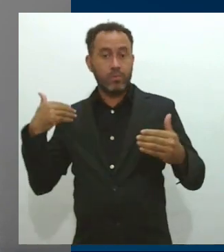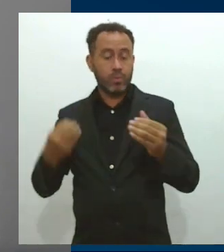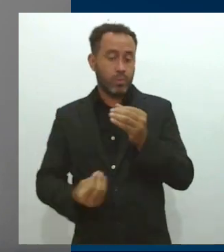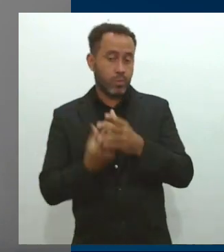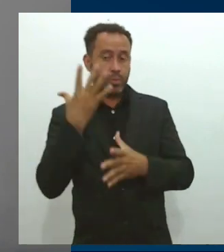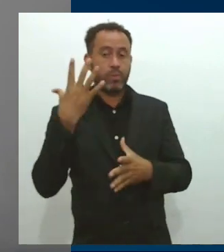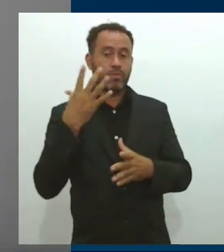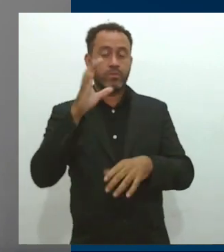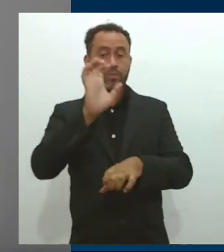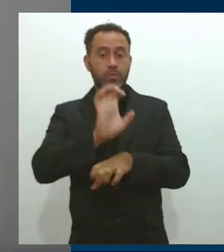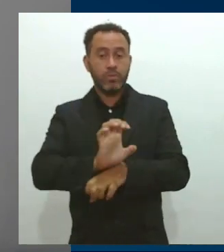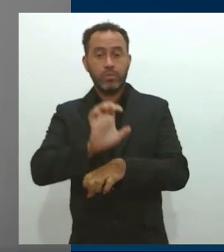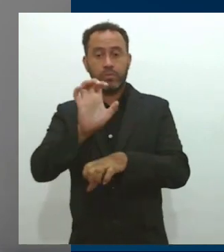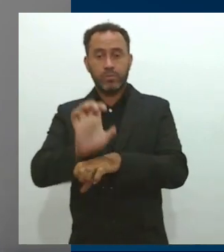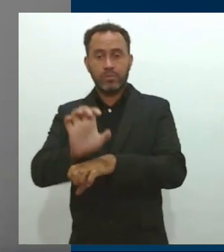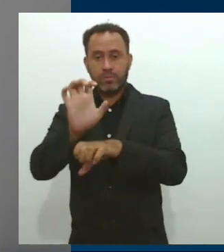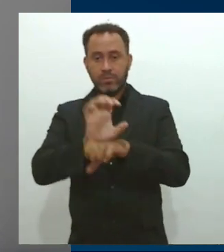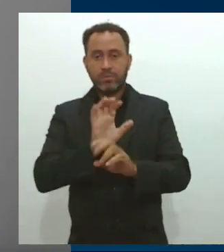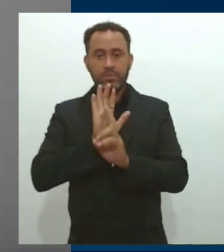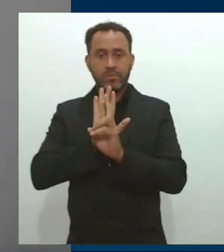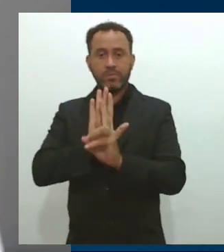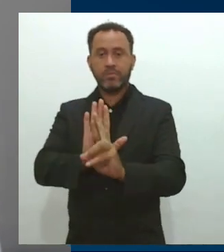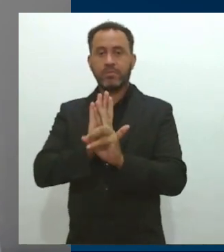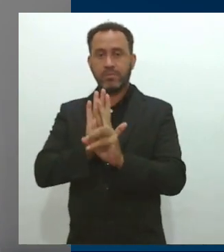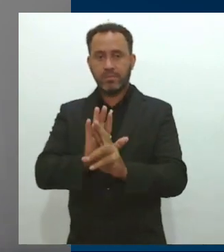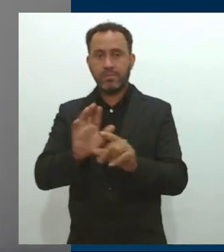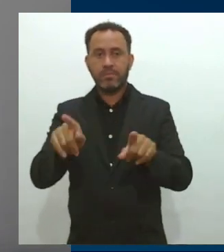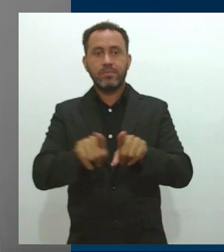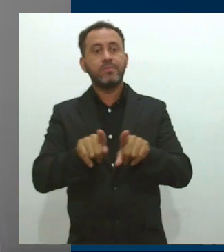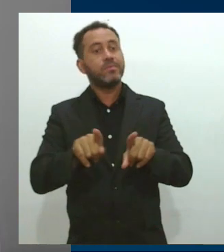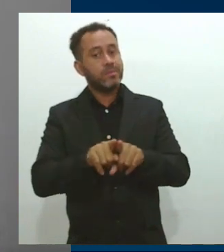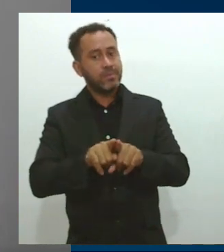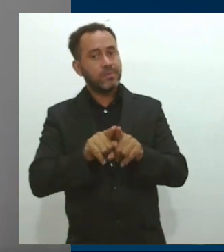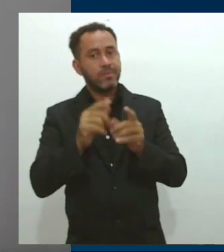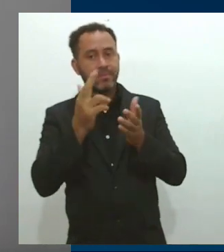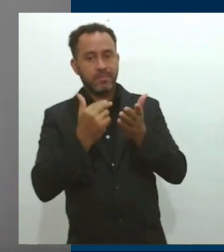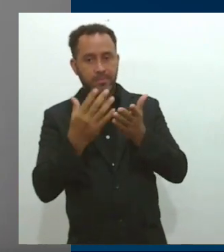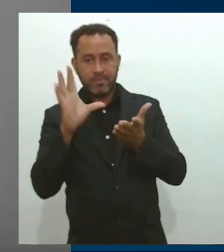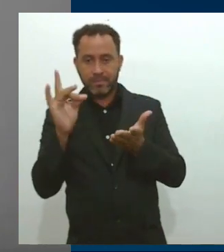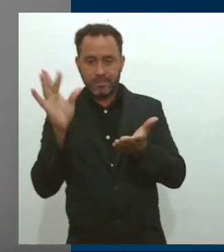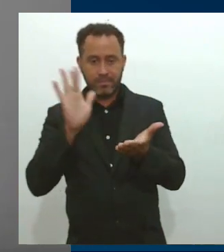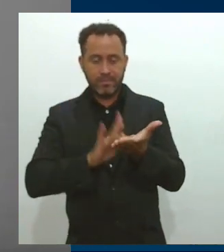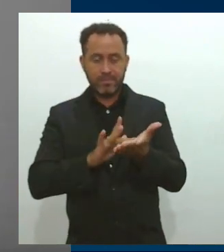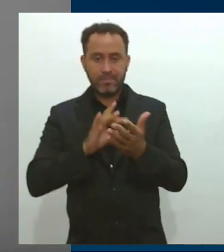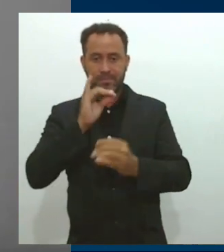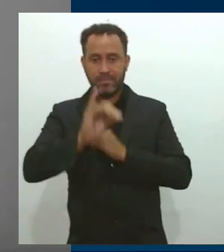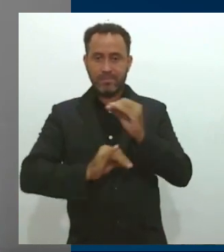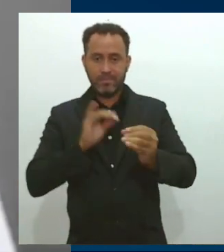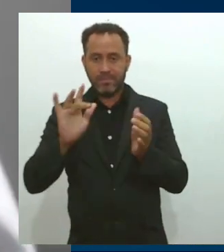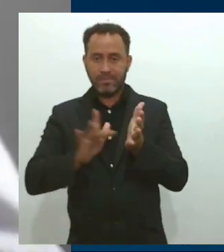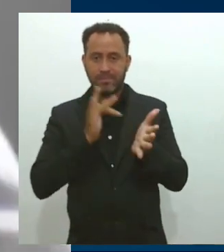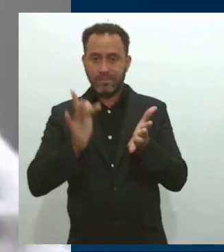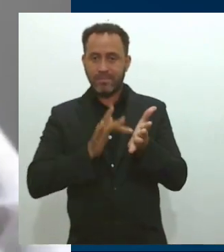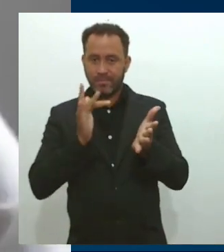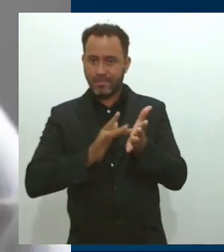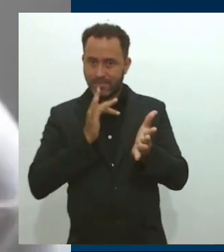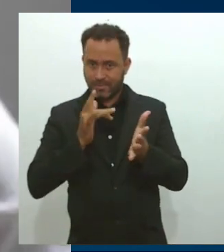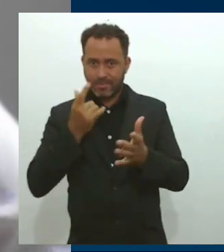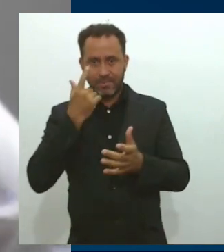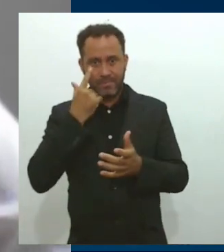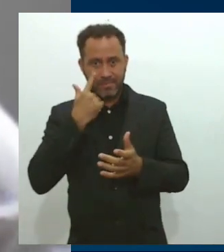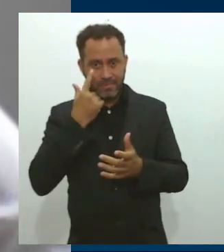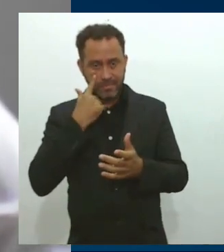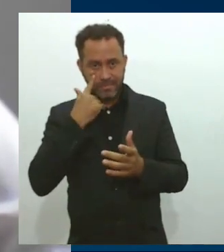sobre um estado que vai estar representando. E também um álbum de figurinha digital. É a primeira vez que nós, produtores, vimos quem